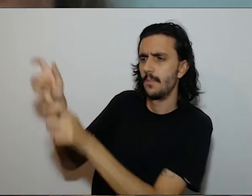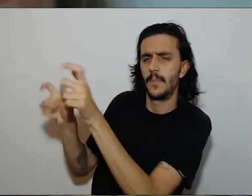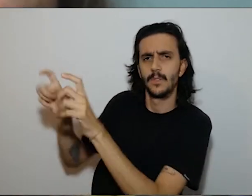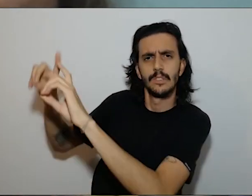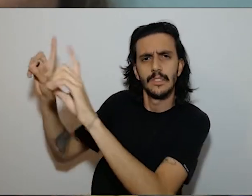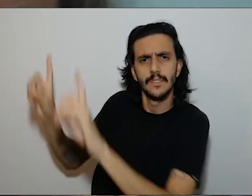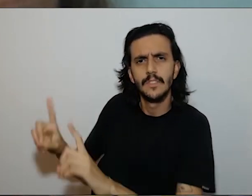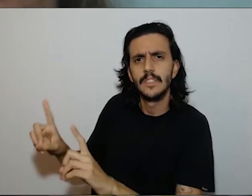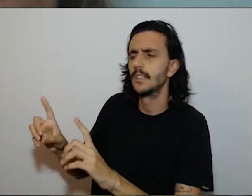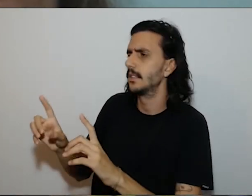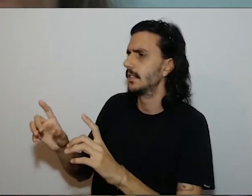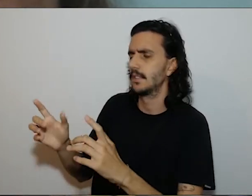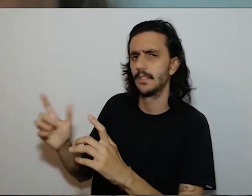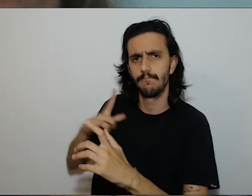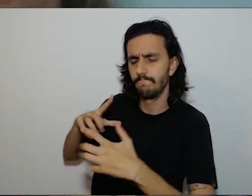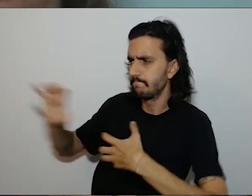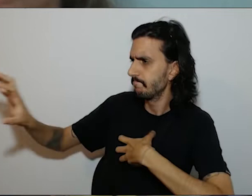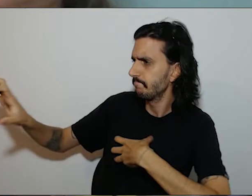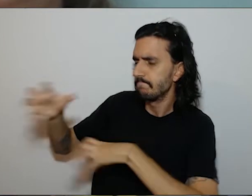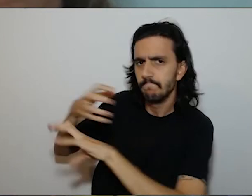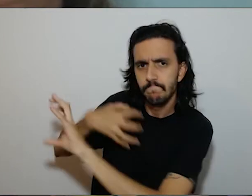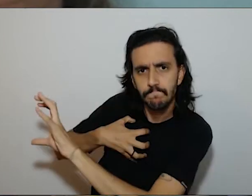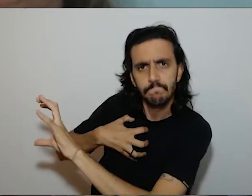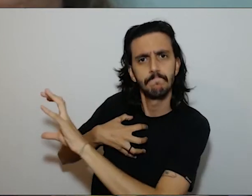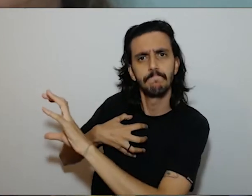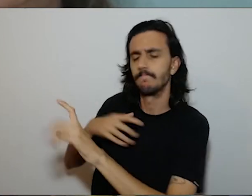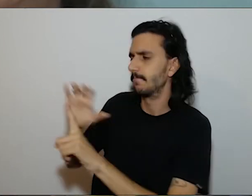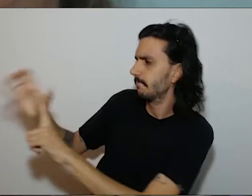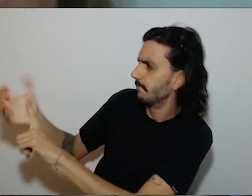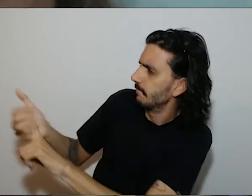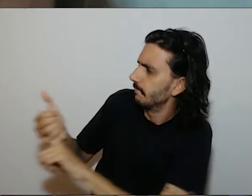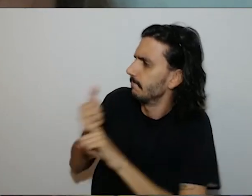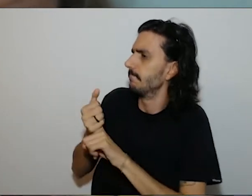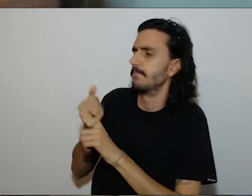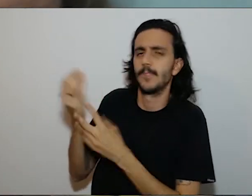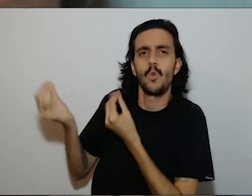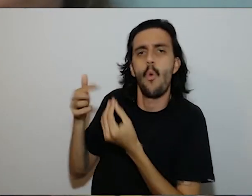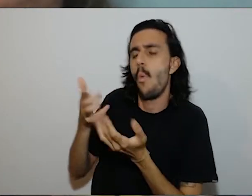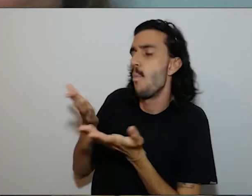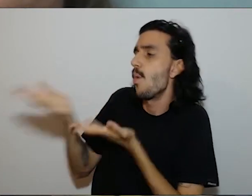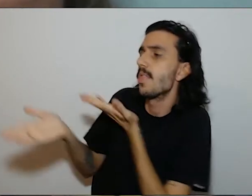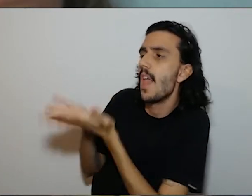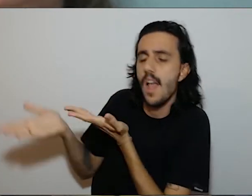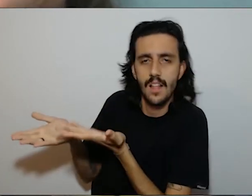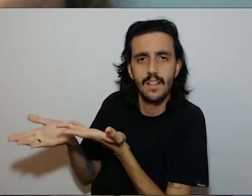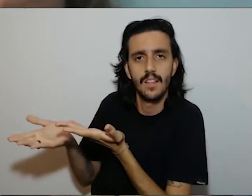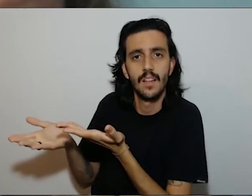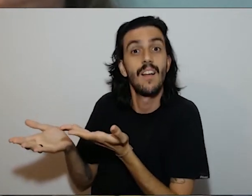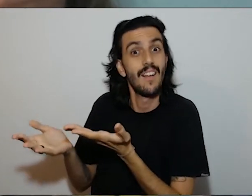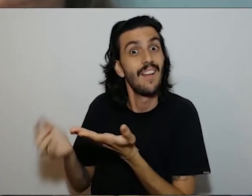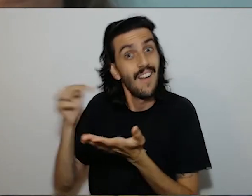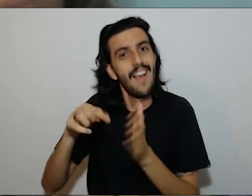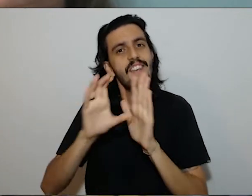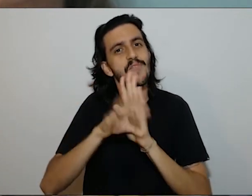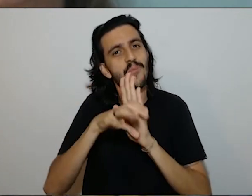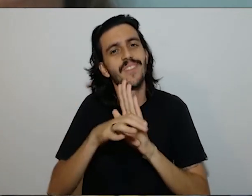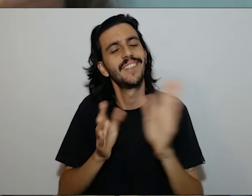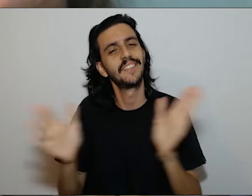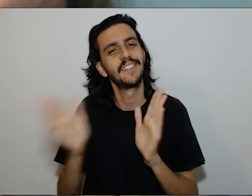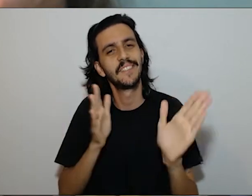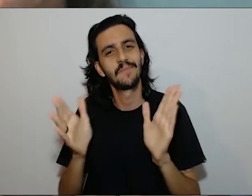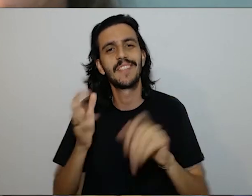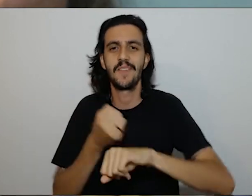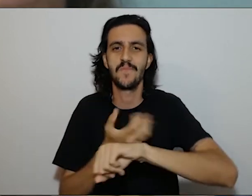geram afeto nas pessoas com deficiência e que passou a ser maior sucesso acessibilidade